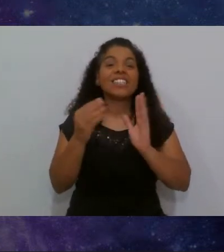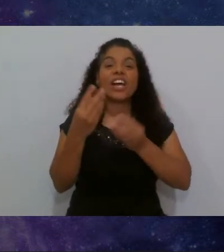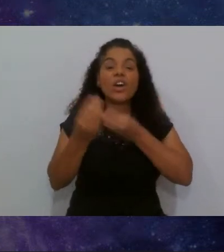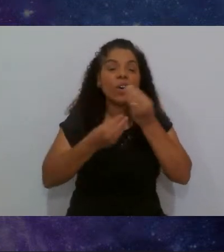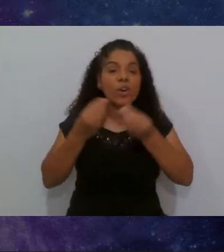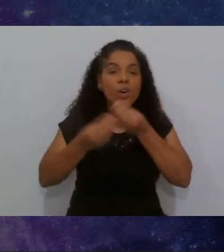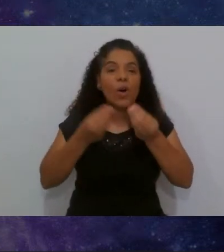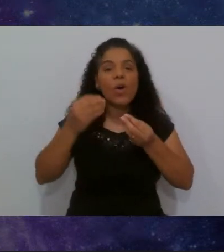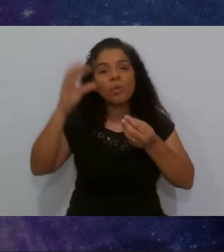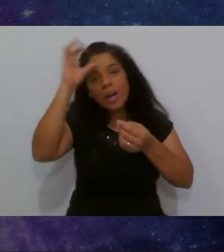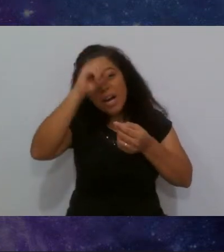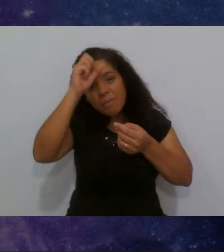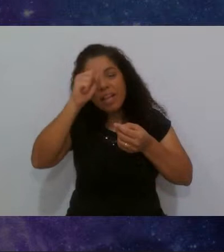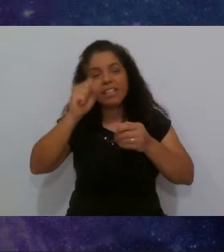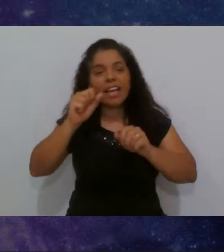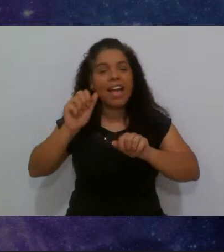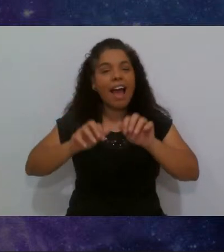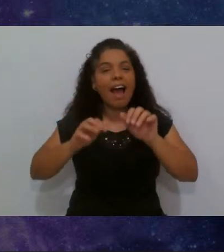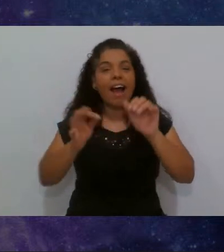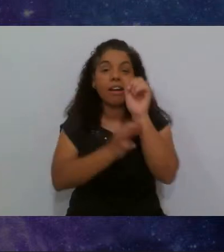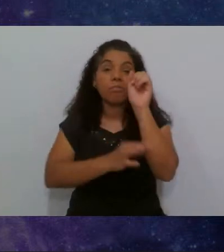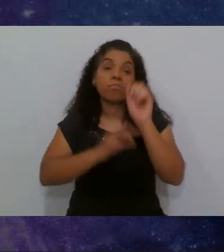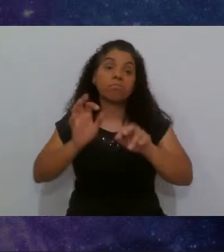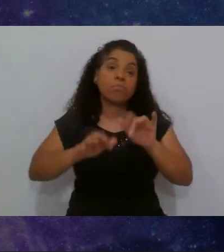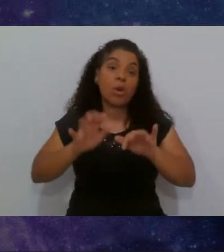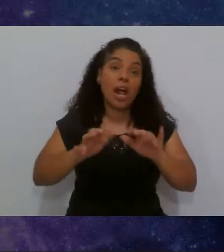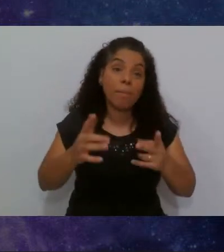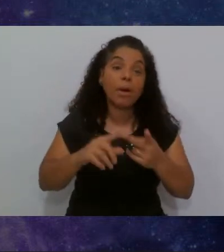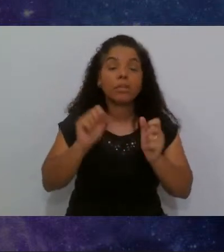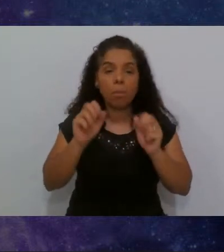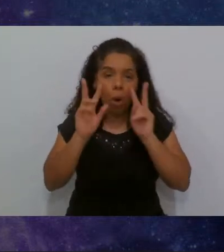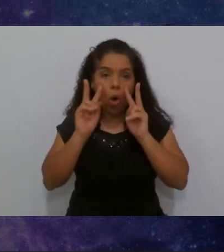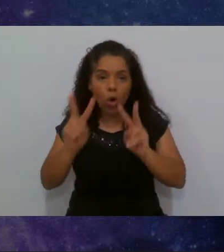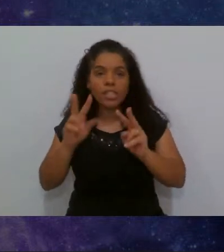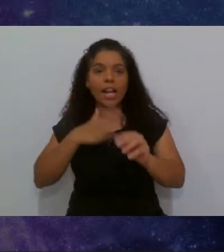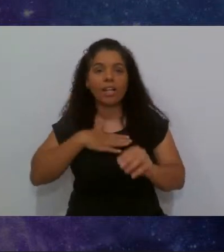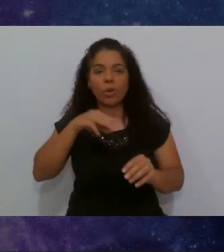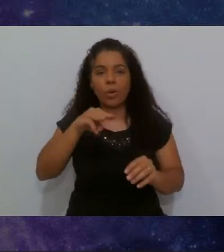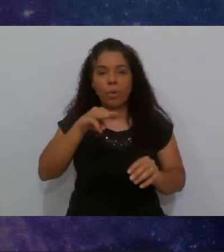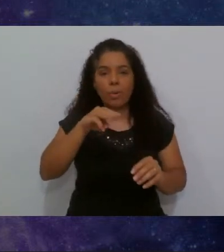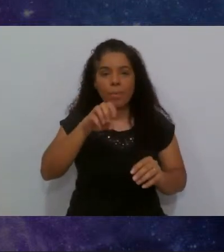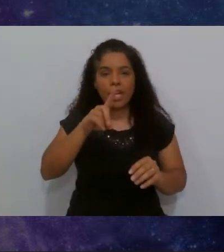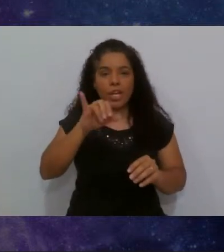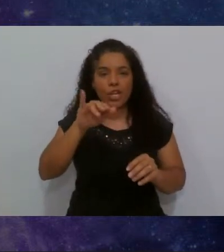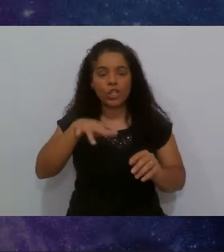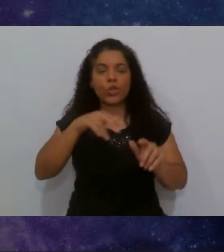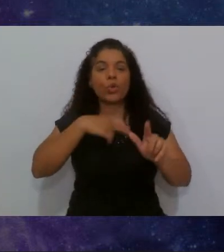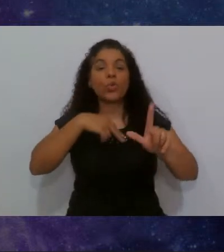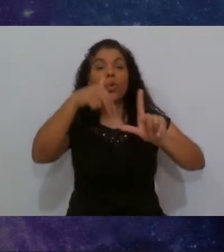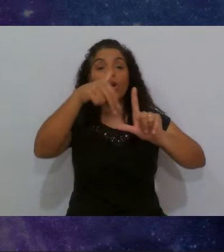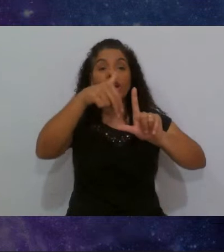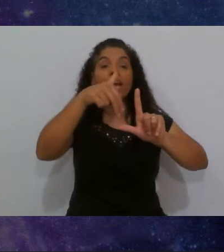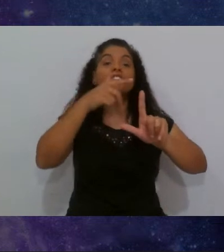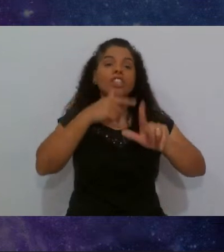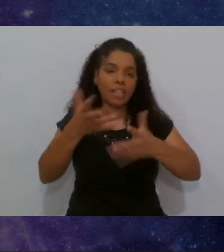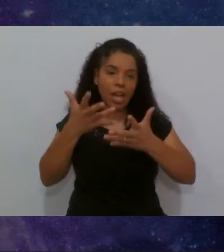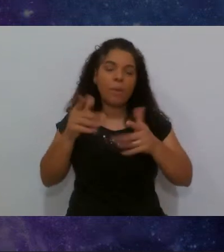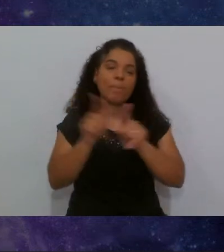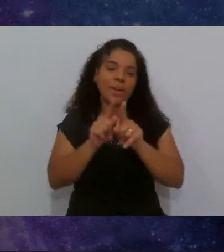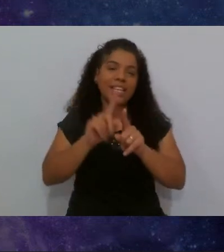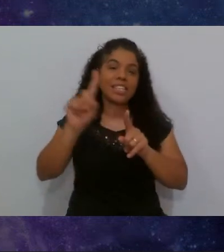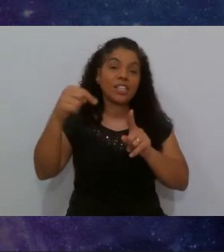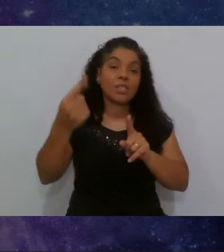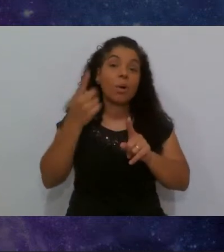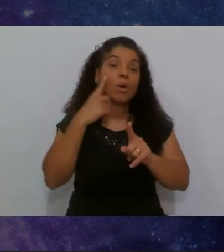aprender a programar, então você pode olhar lá no meu Medium, no LinkedIn que eu pretendo aí nos